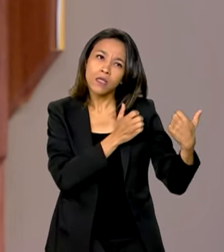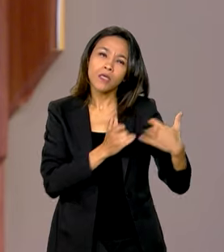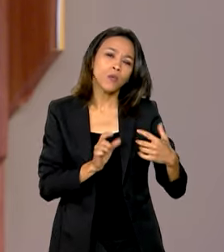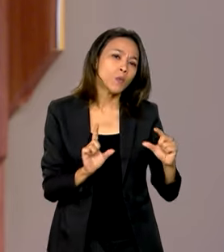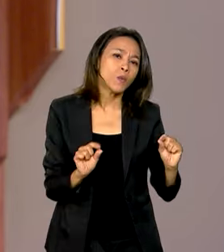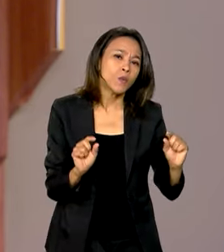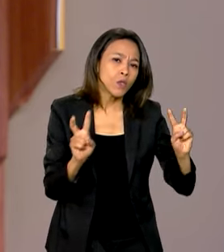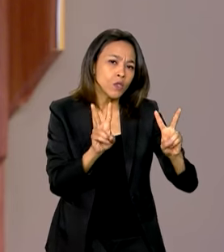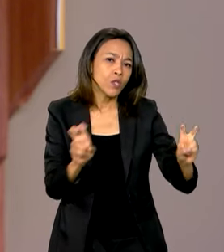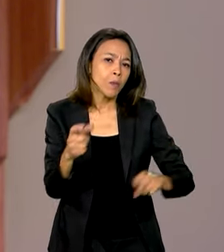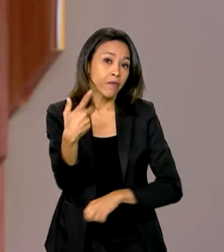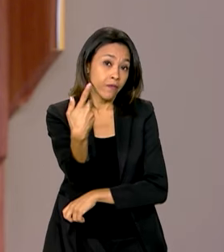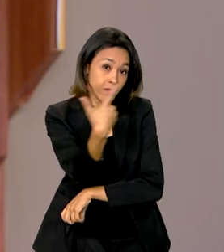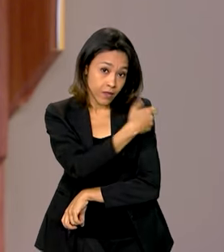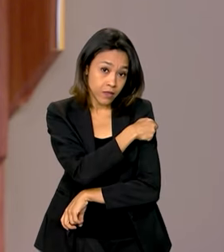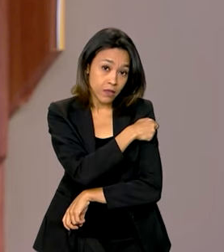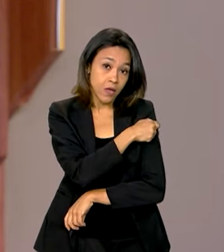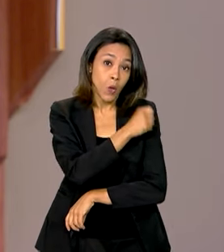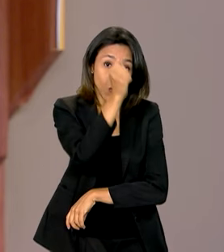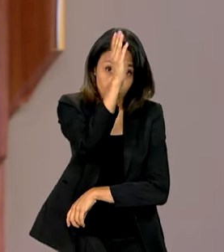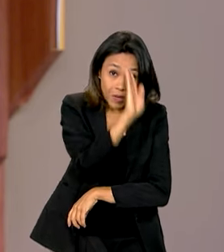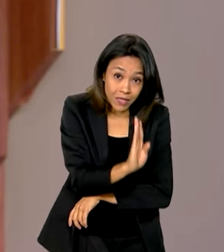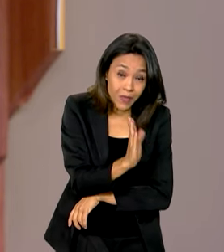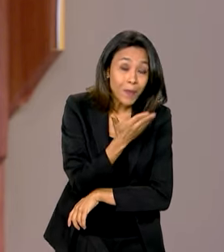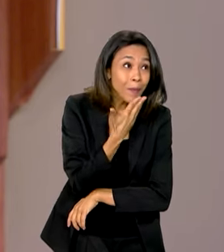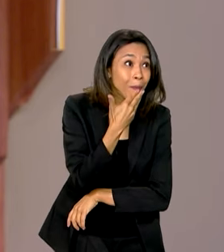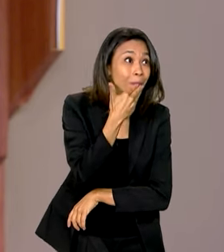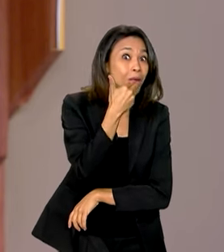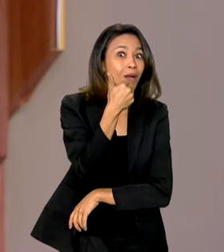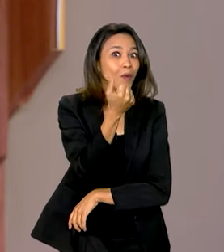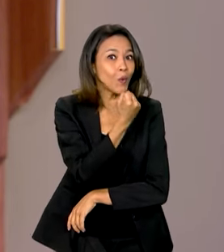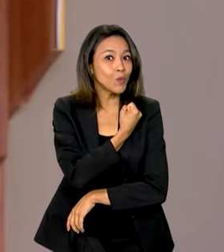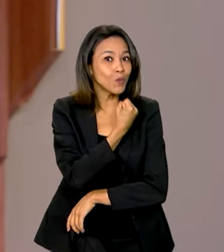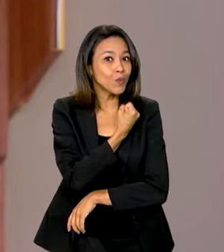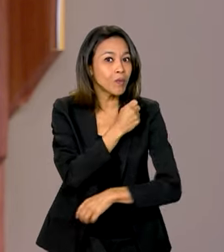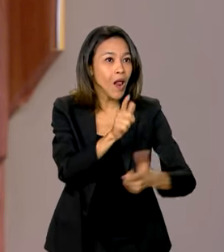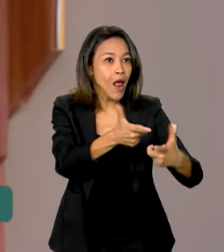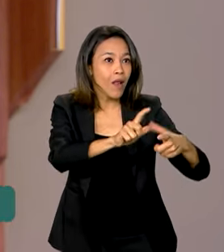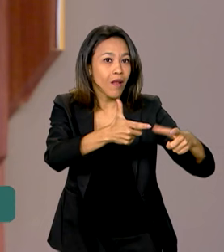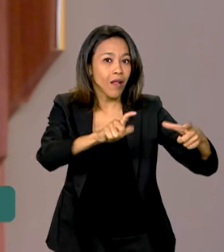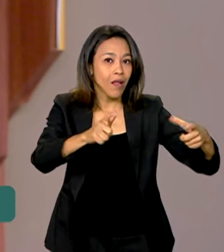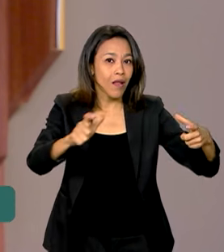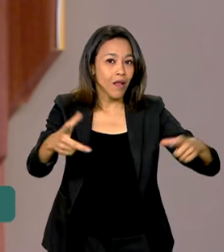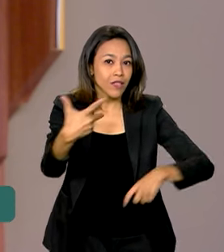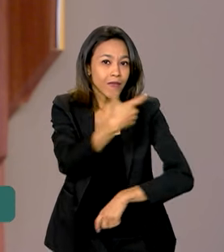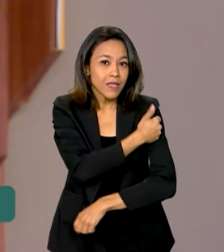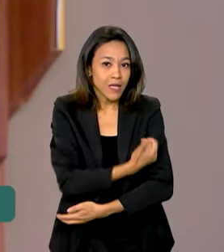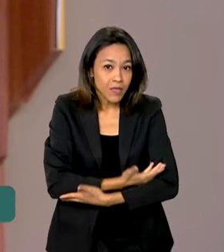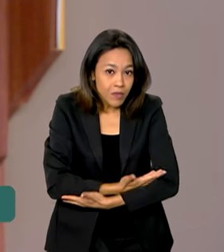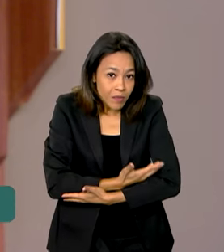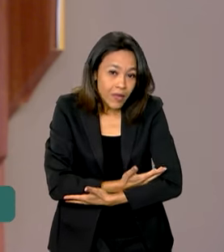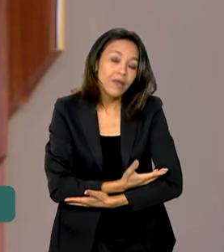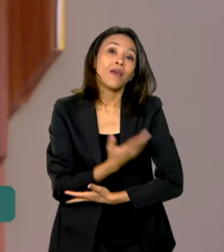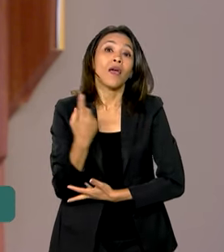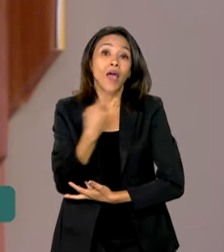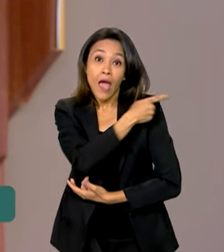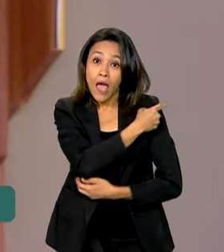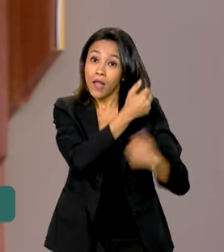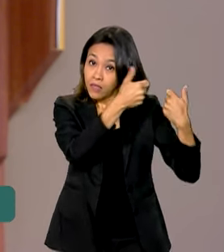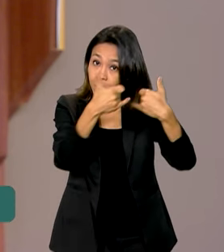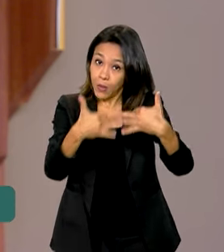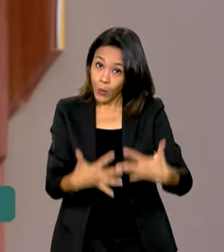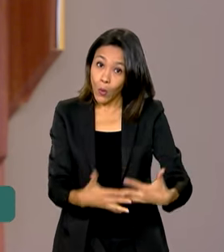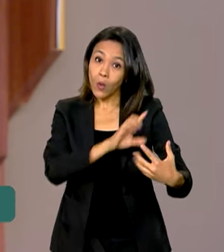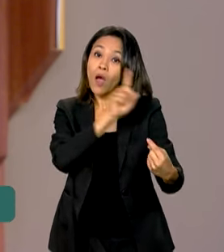sobre vacinação, porque o Brasil melhorou os índices de imunização infantil. Segundo a ministra Nízia Trindade, a meta da